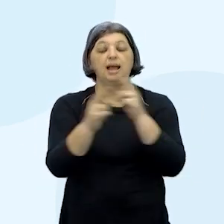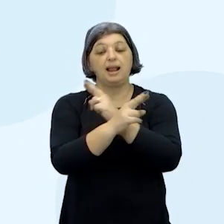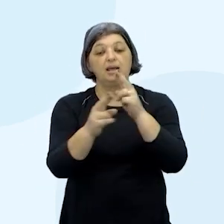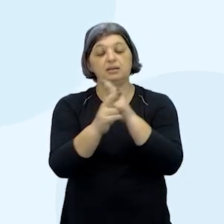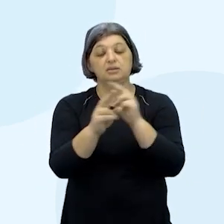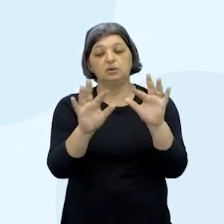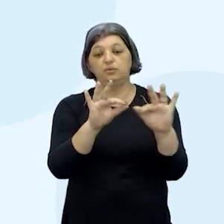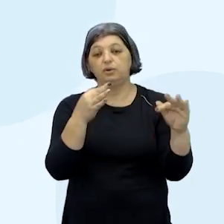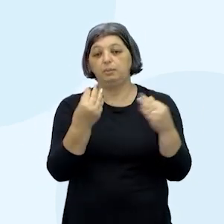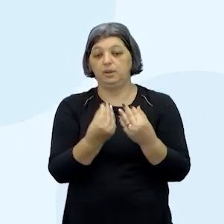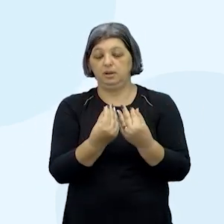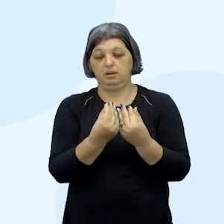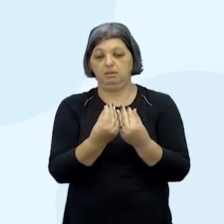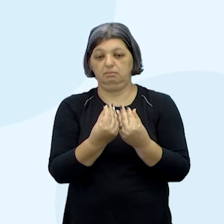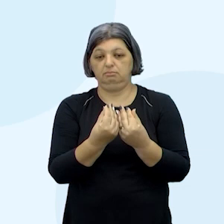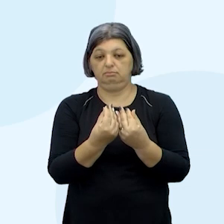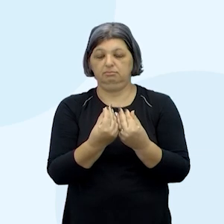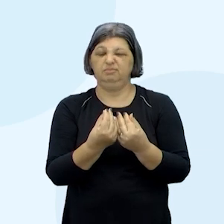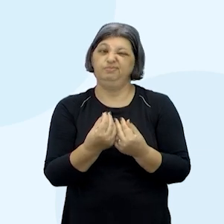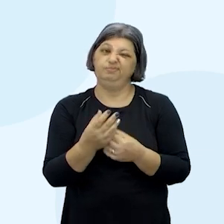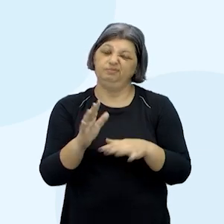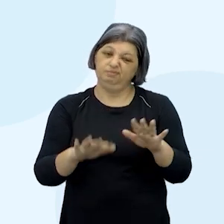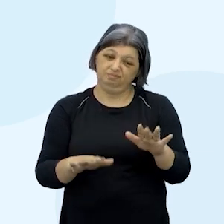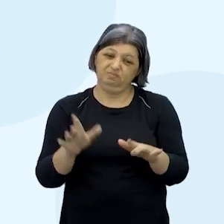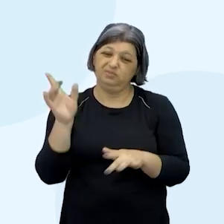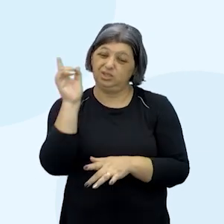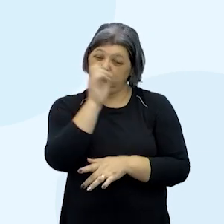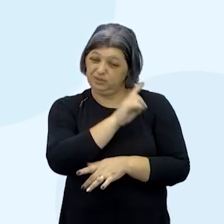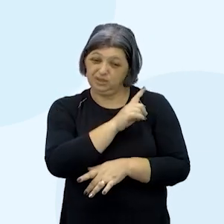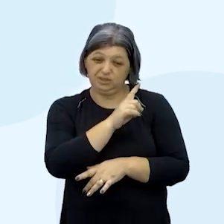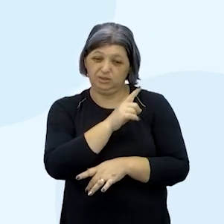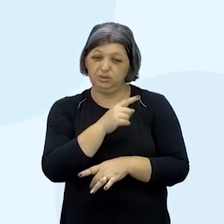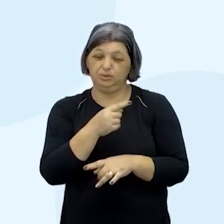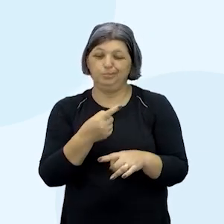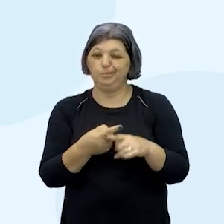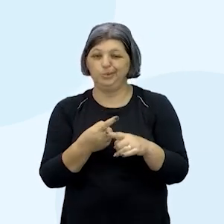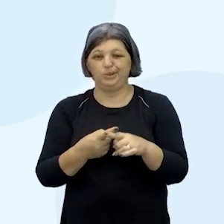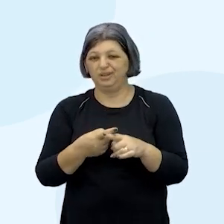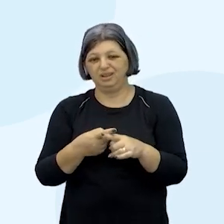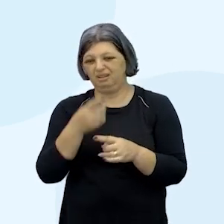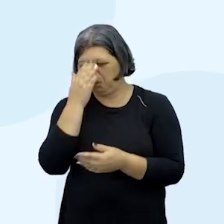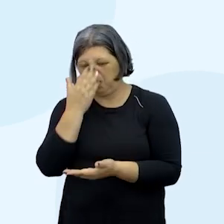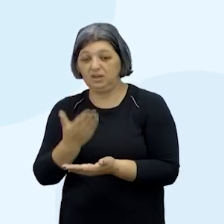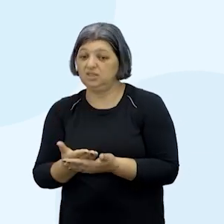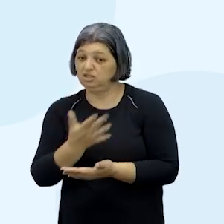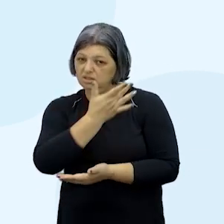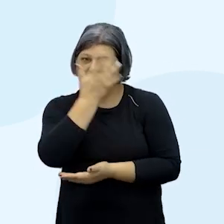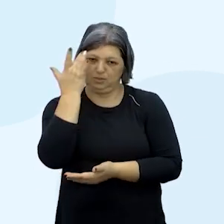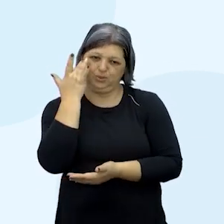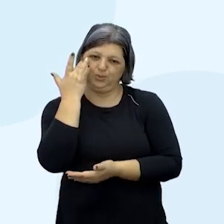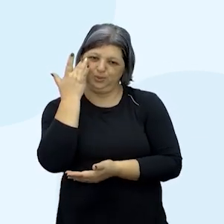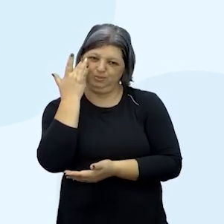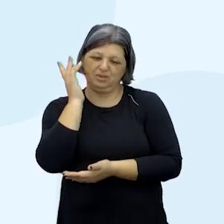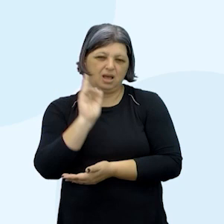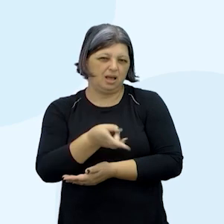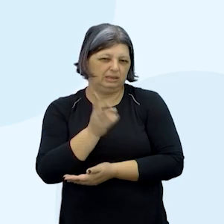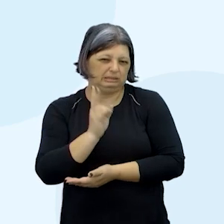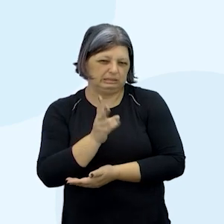família é complicada a relação com a família porque ele não confia nas pessoas boa ele é um cara desconfiado